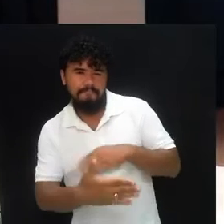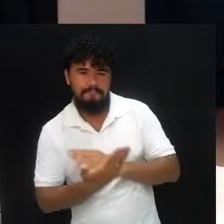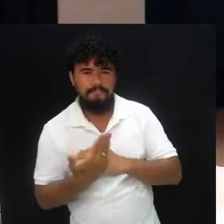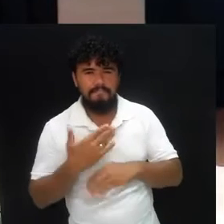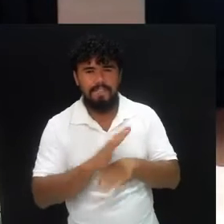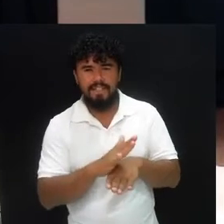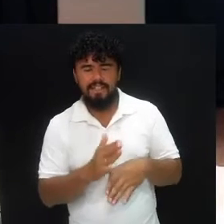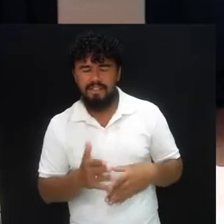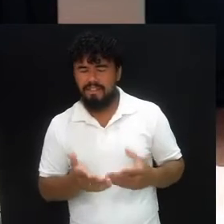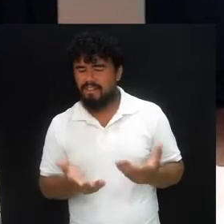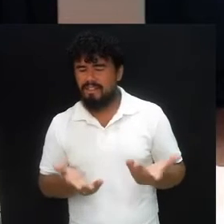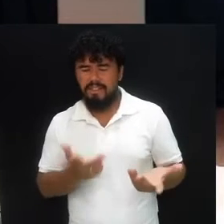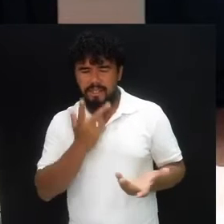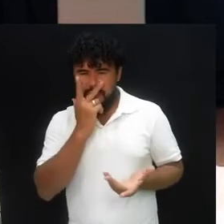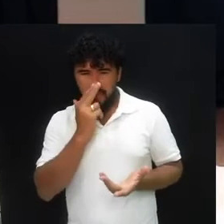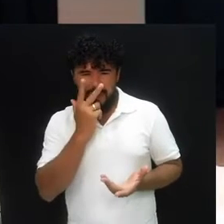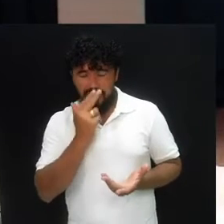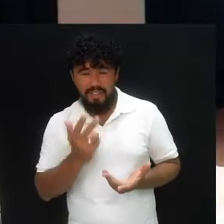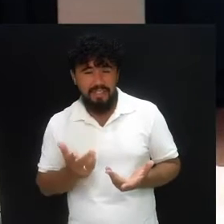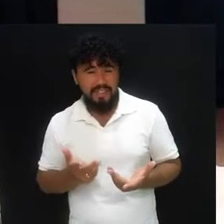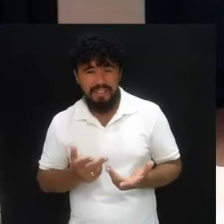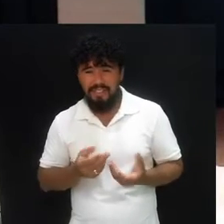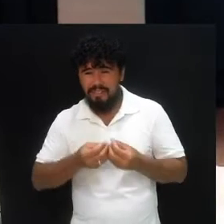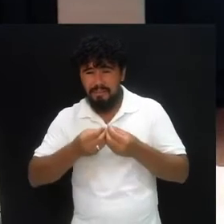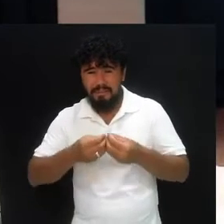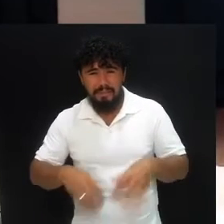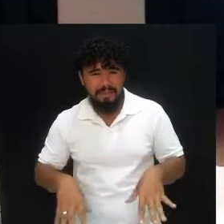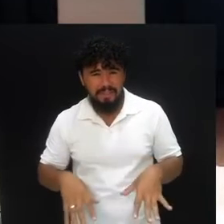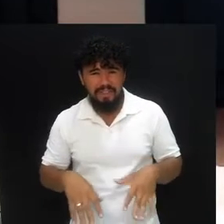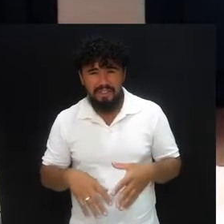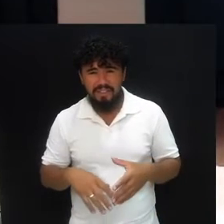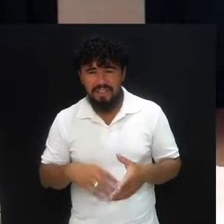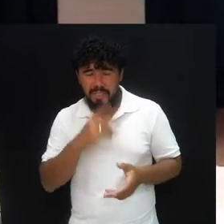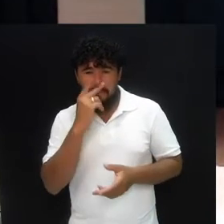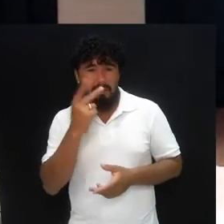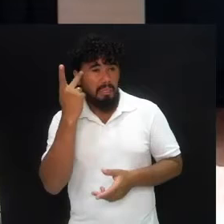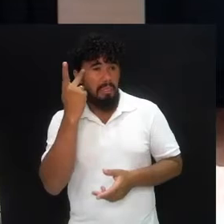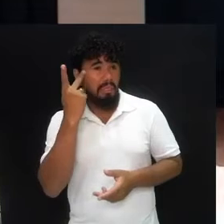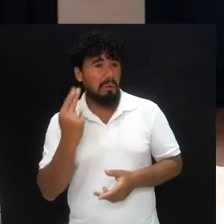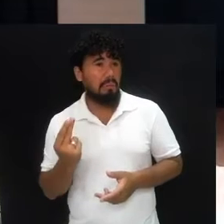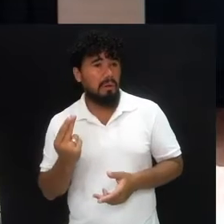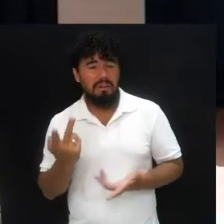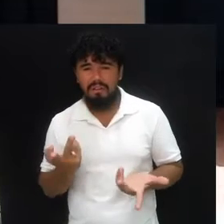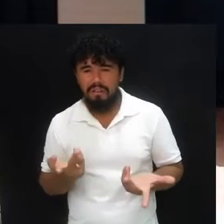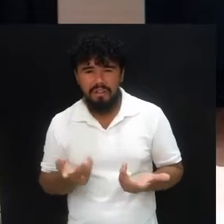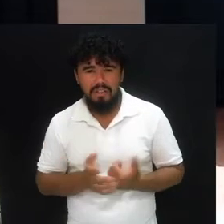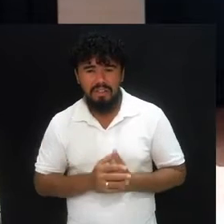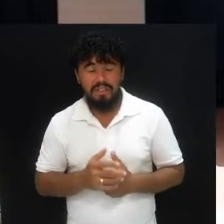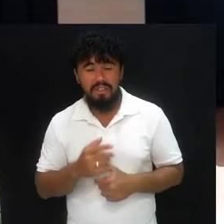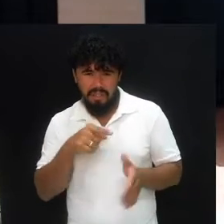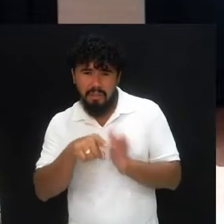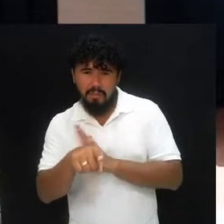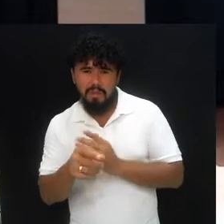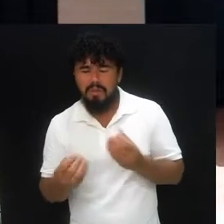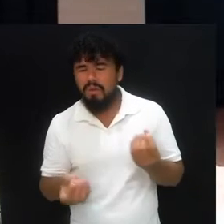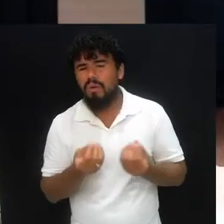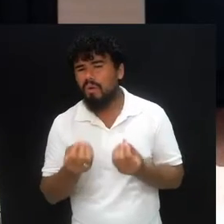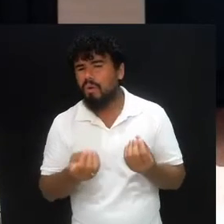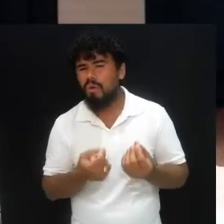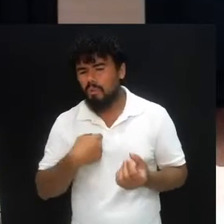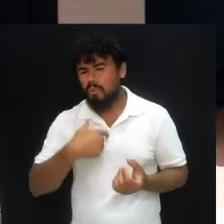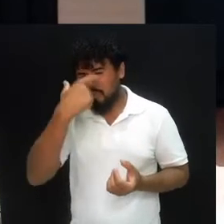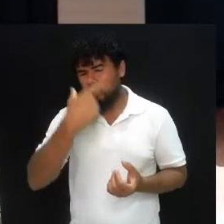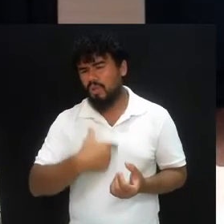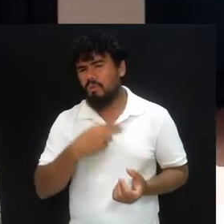parece que, sabe, esse jeitinho, ele está cada vez mais comum nos nossos dias. E a pergunta é, como eu posso me